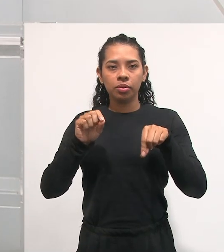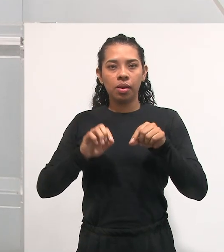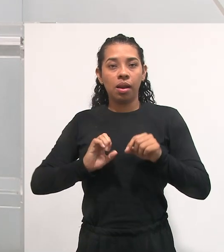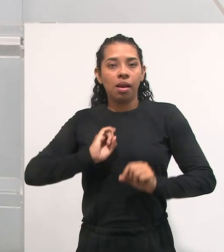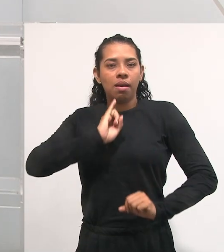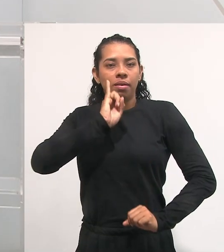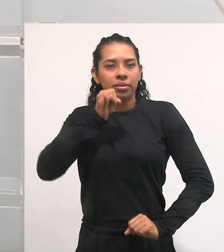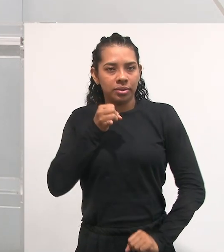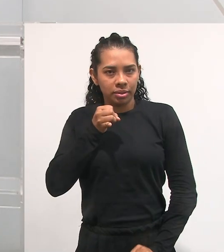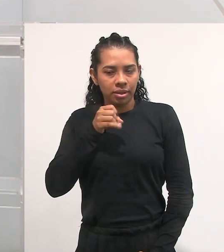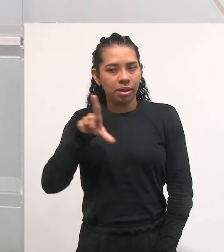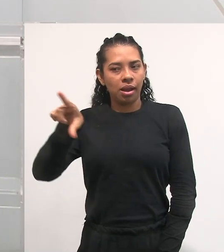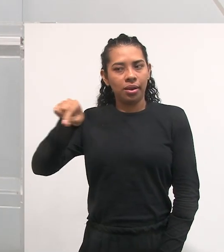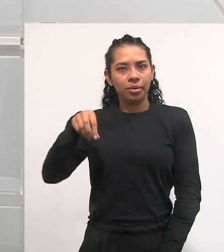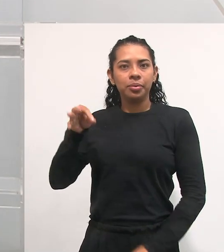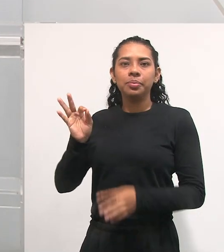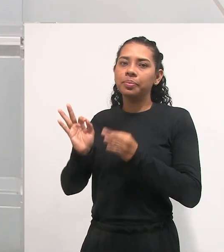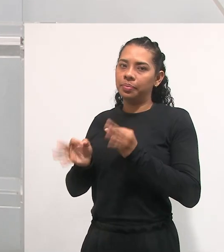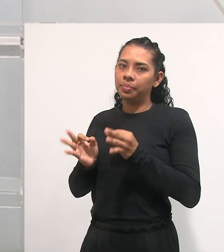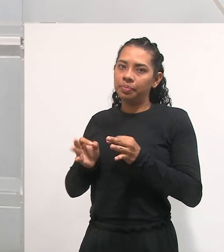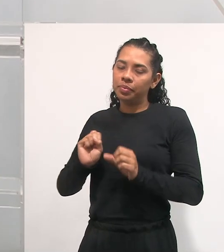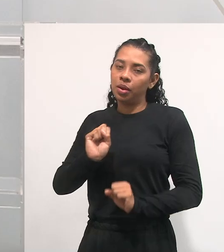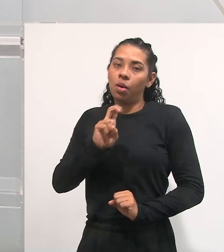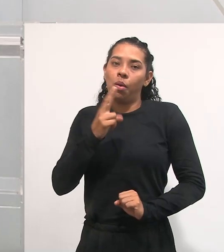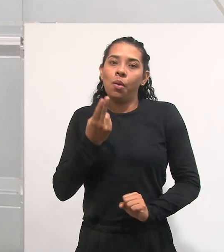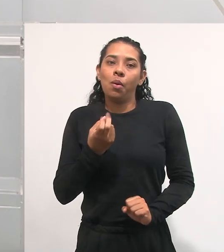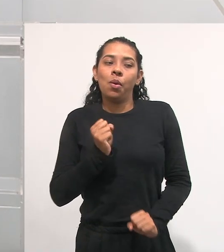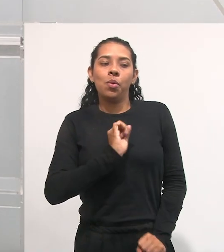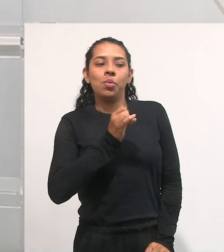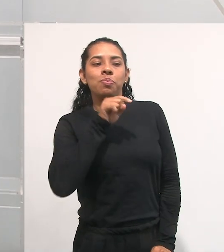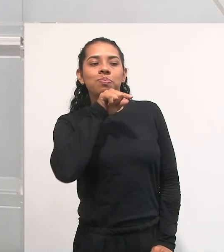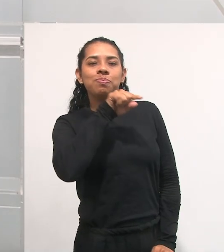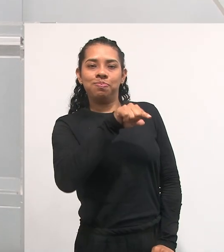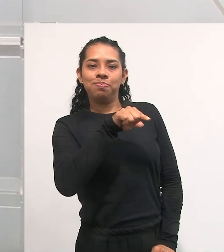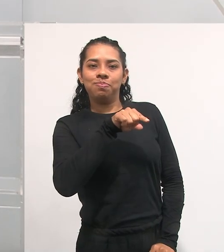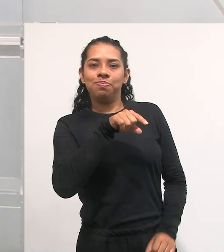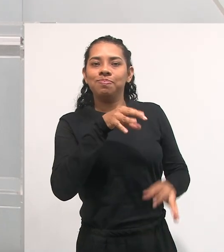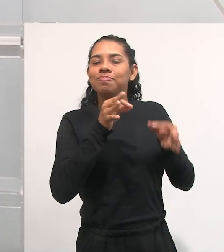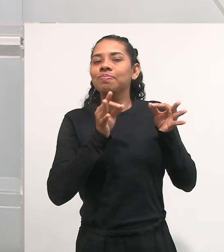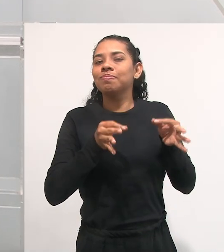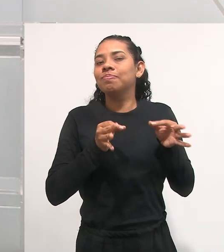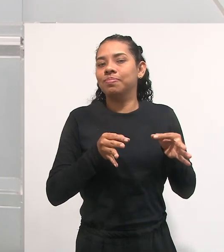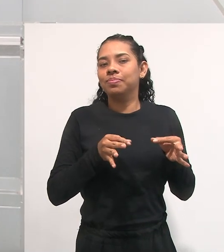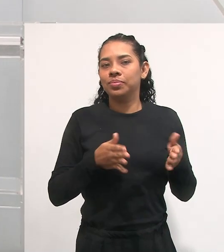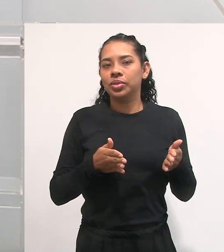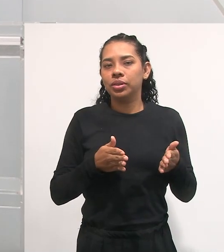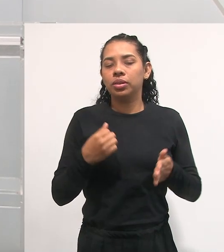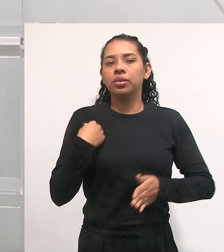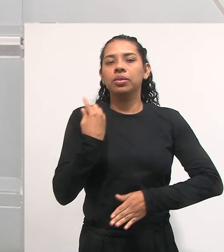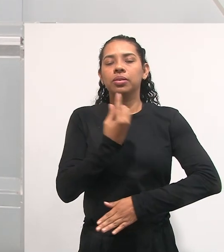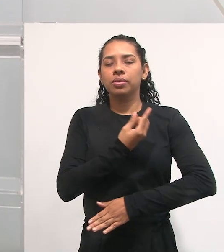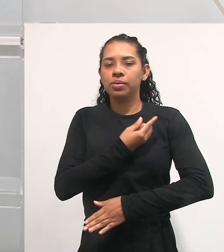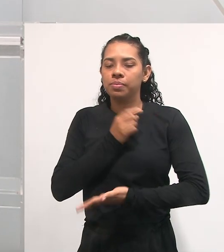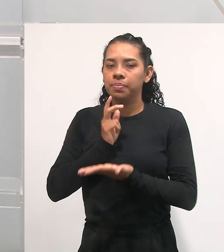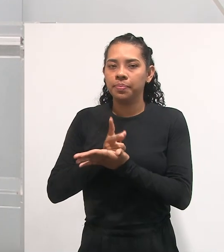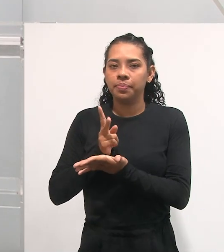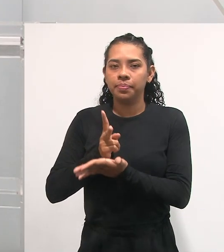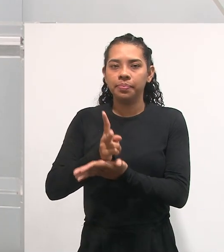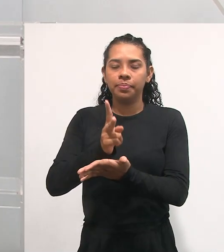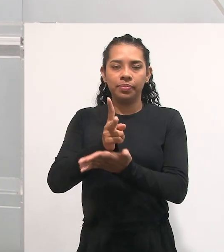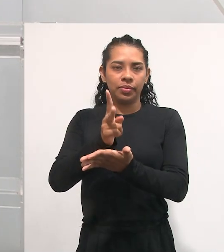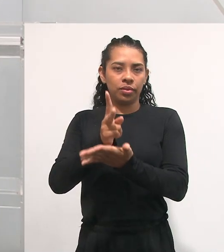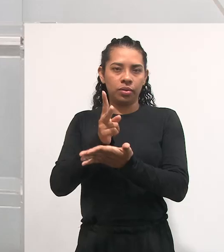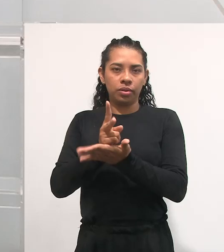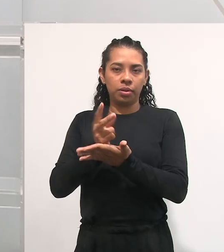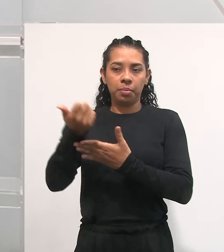verificar se esse era o melhor procedimento, se esse era o mais adequado. A gente toma, a gente faz avaliações com